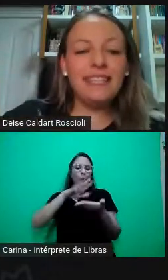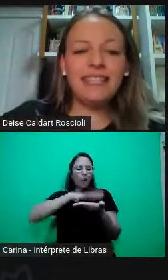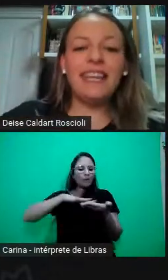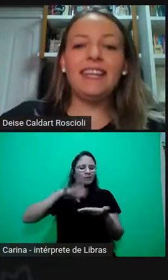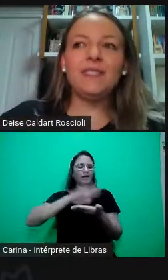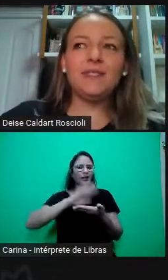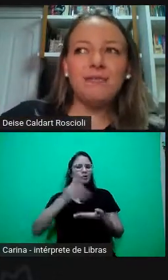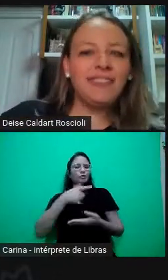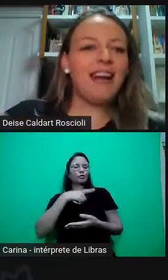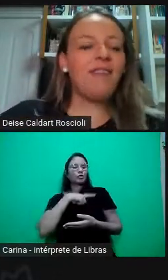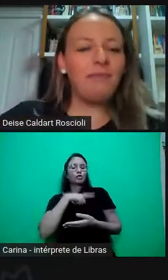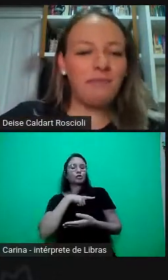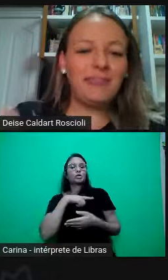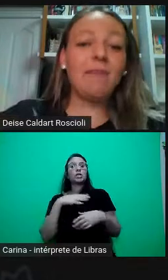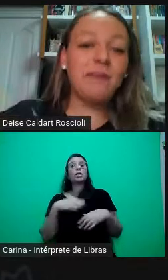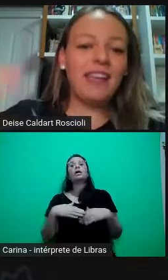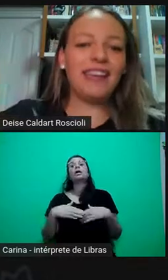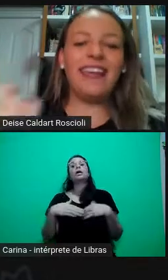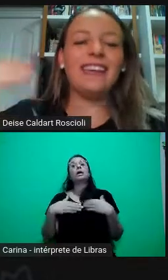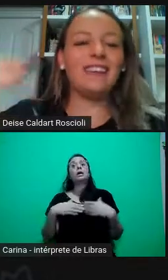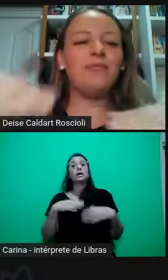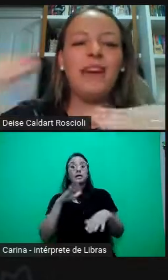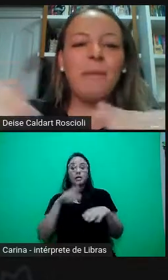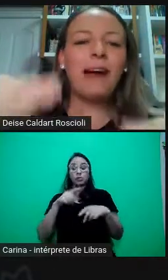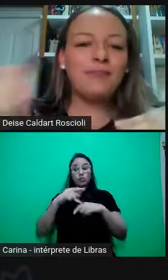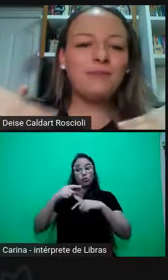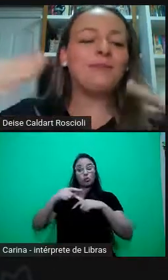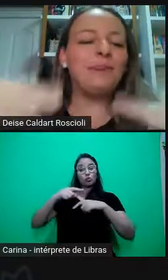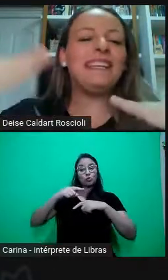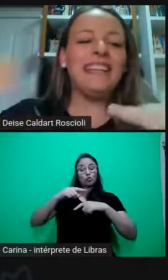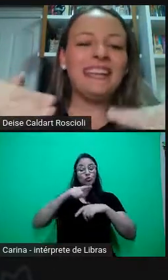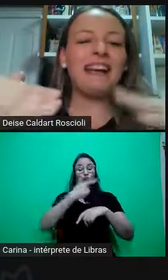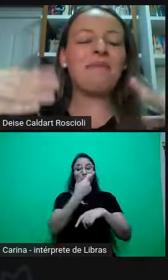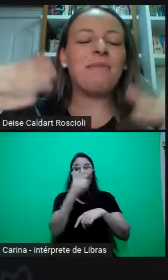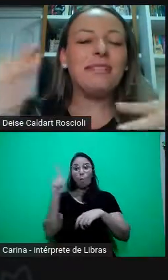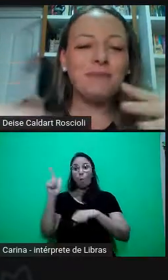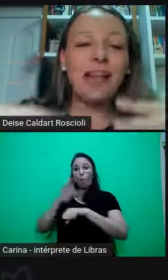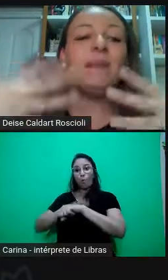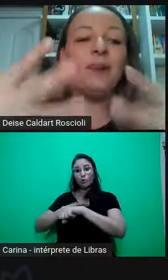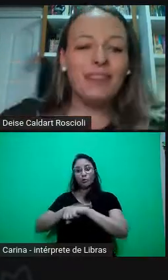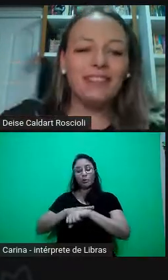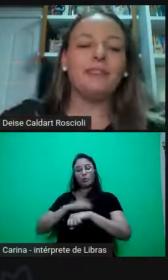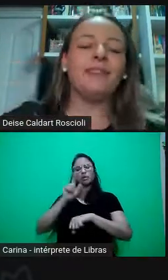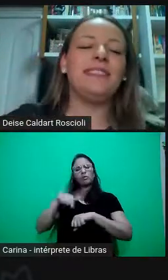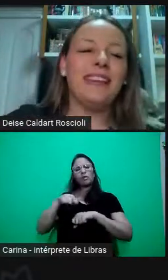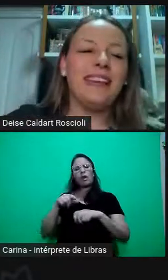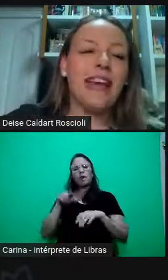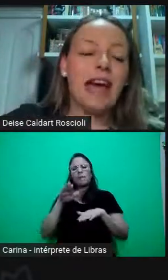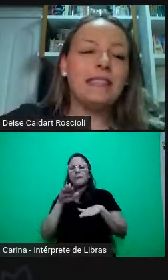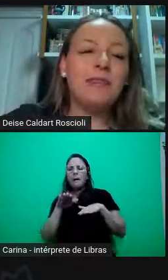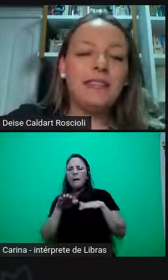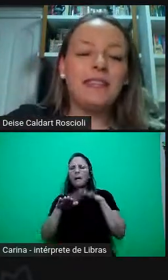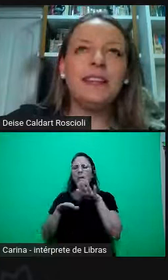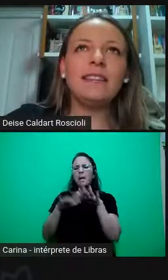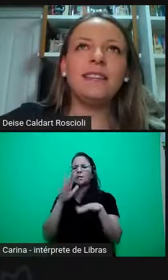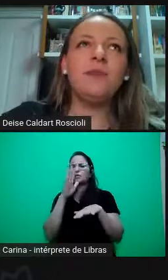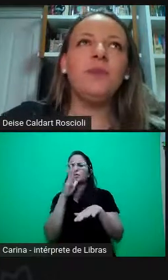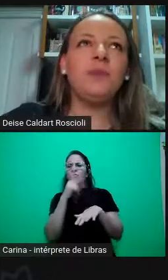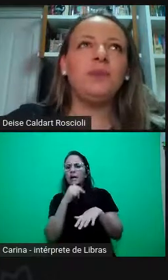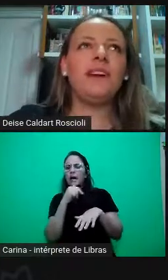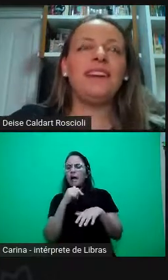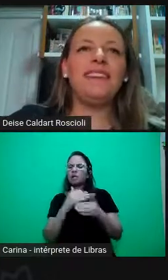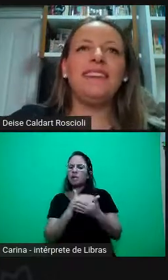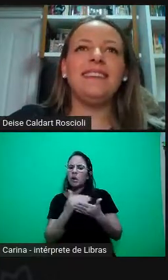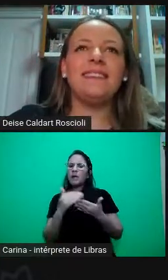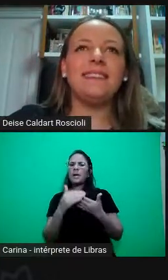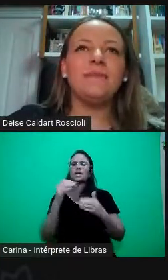vezes seguintes, dá para ver, né, que a gente vai a passo do formiguinha, mas vai melhorando, assim, as meninas, elas estão